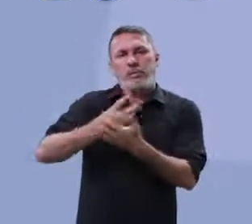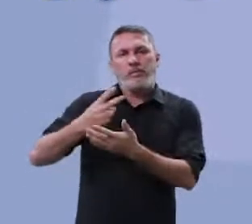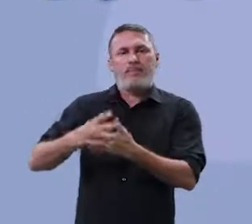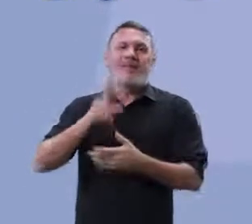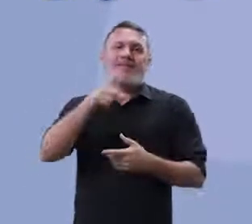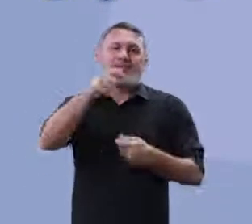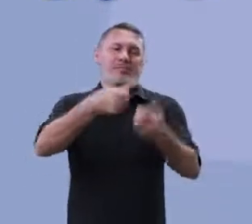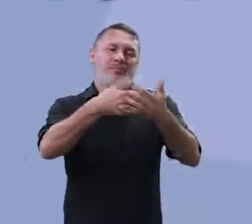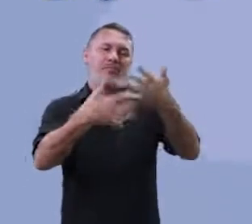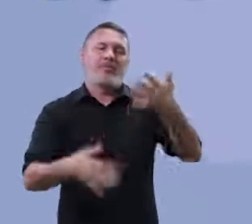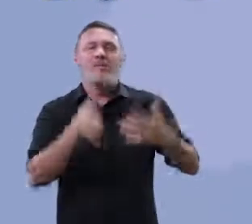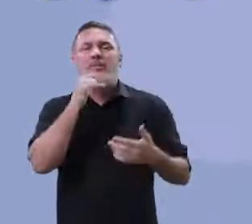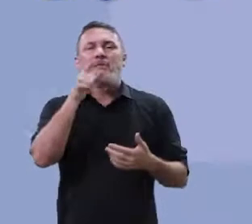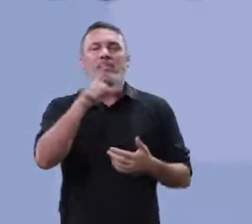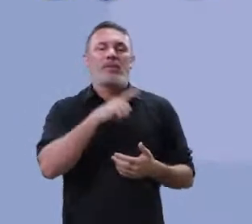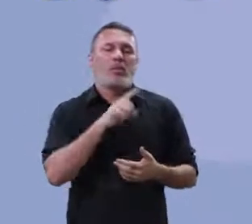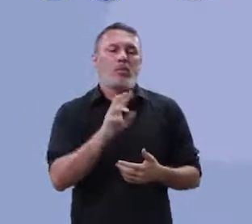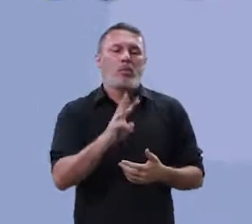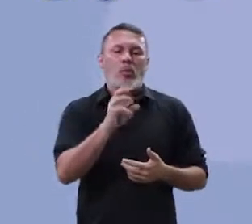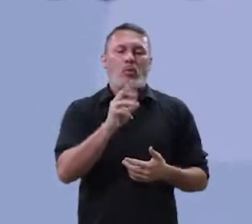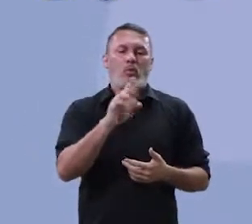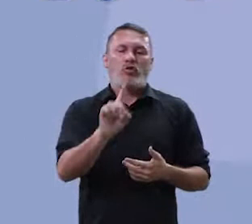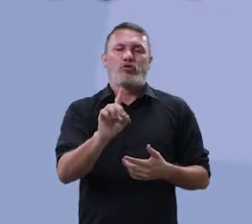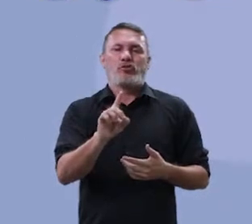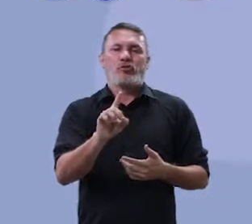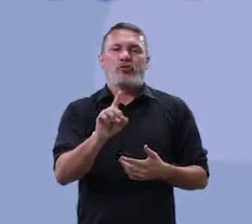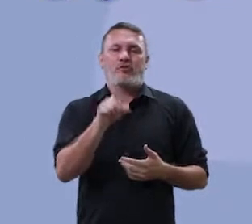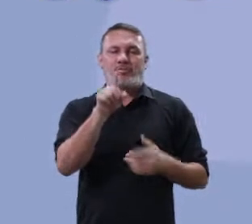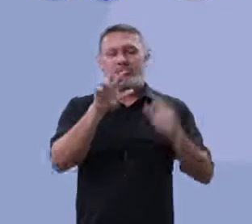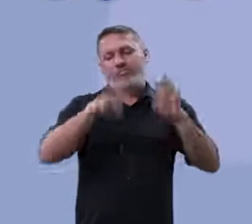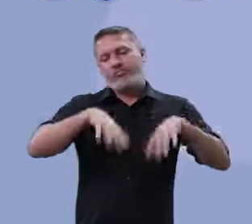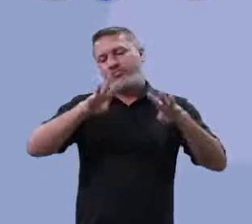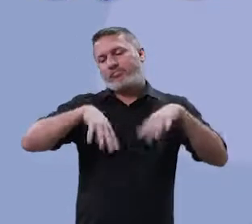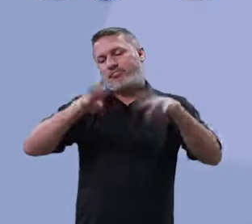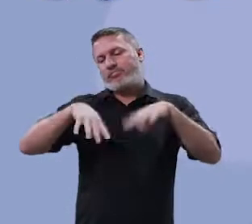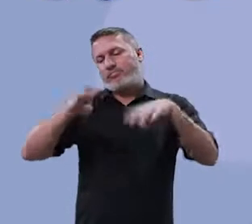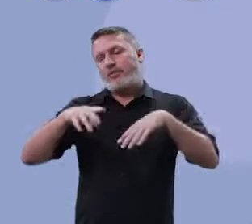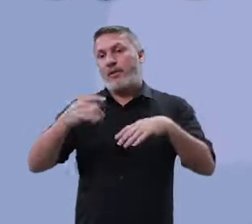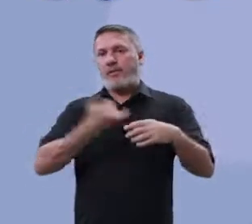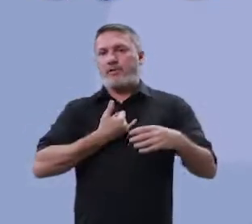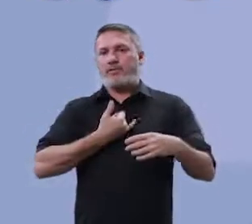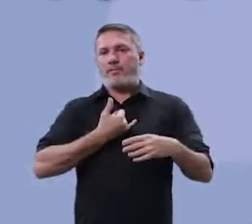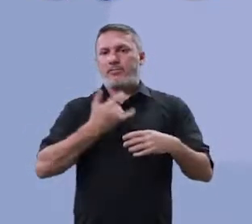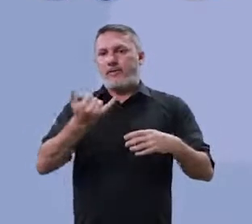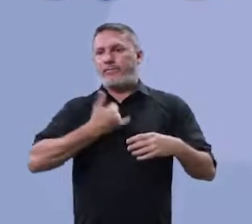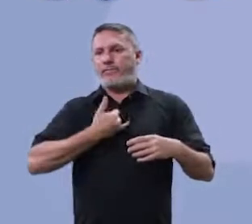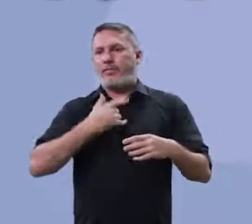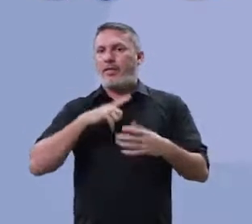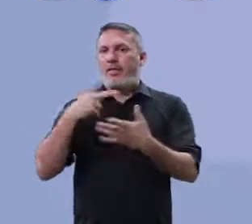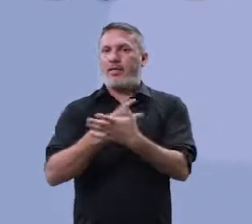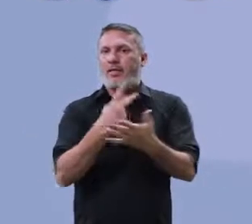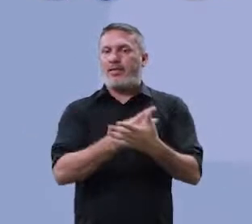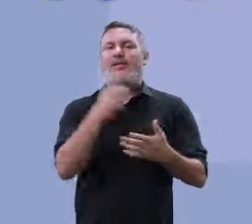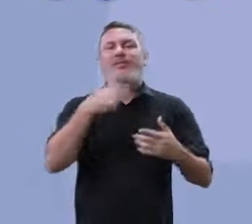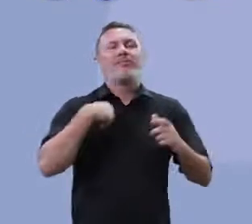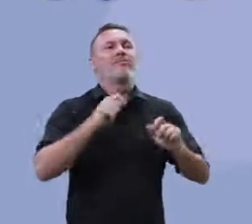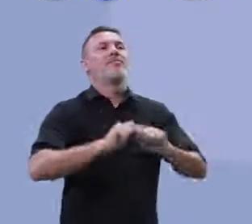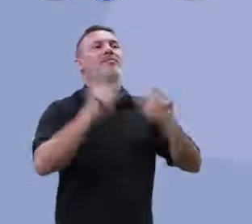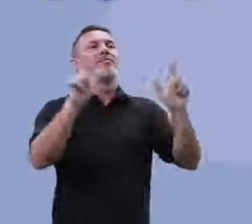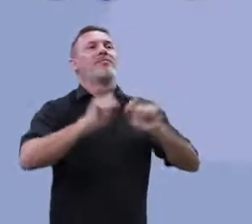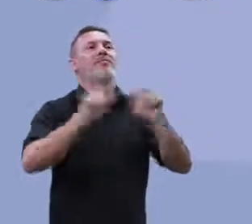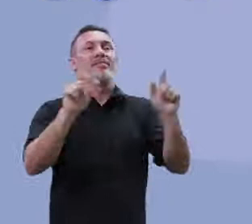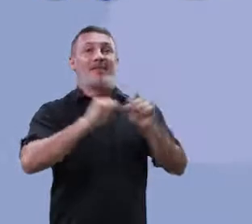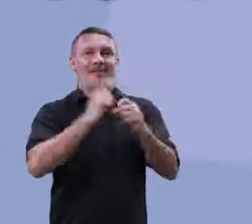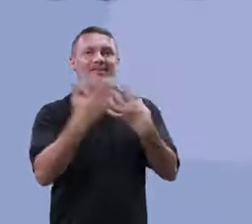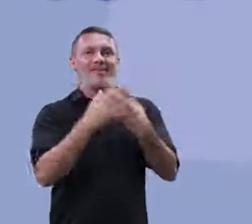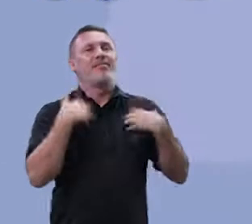isso. Quando você escreve no Word, ele vai lá e, né? E, ó, duplicou a palavra. Tanto que quando eu for jogar isso no slide, ele começou a